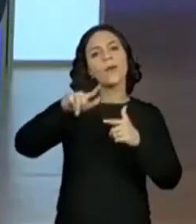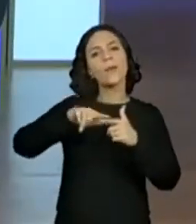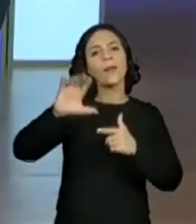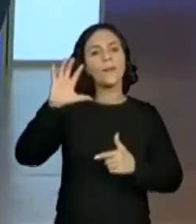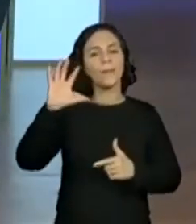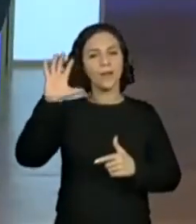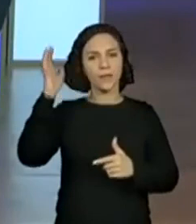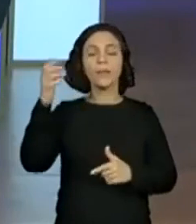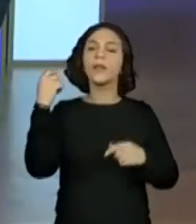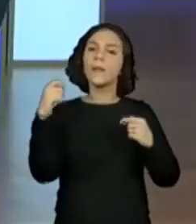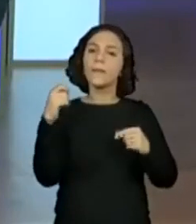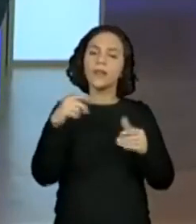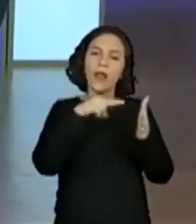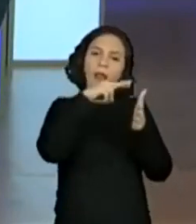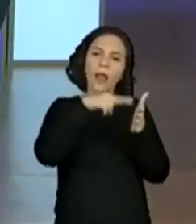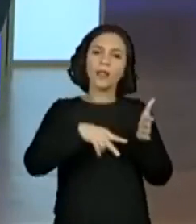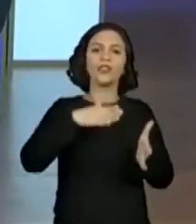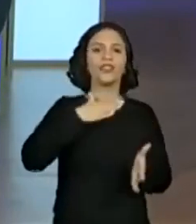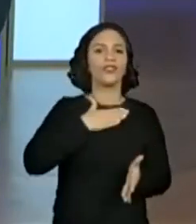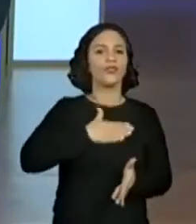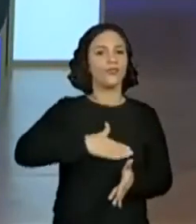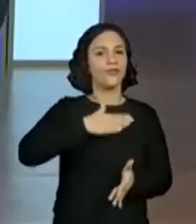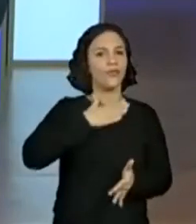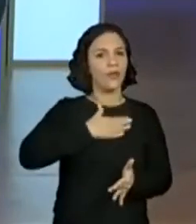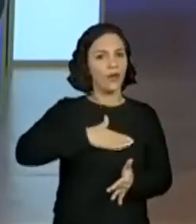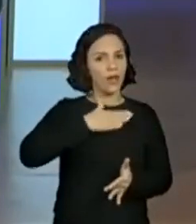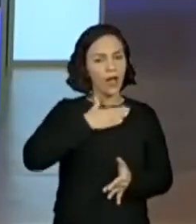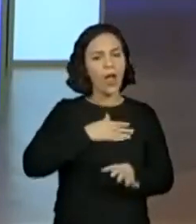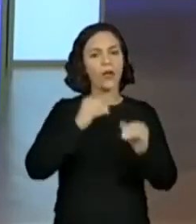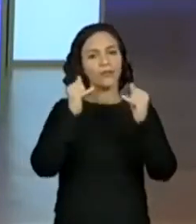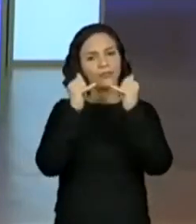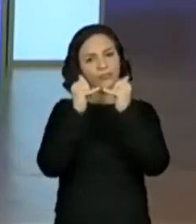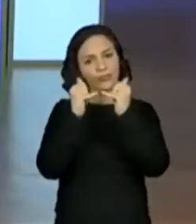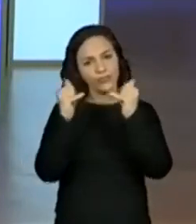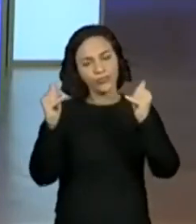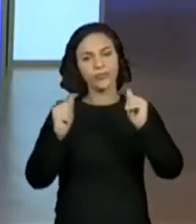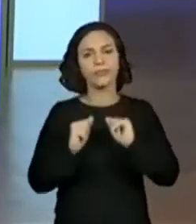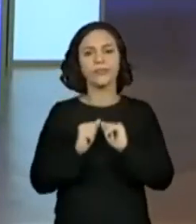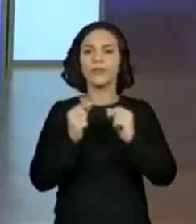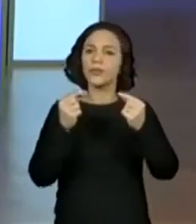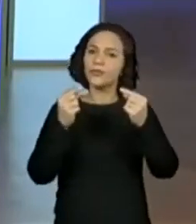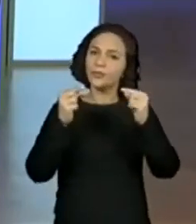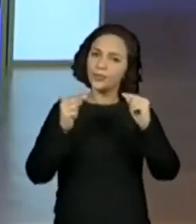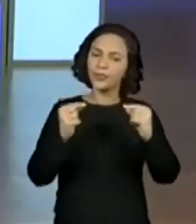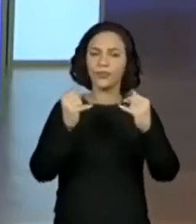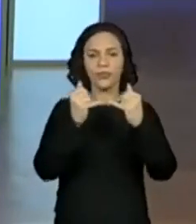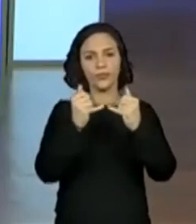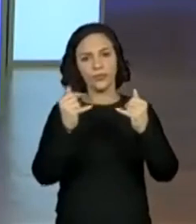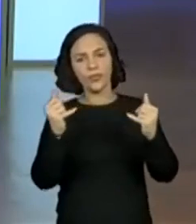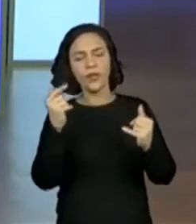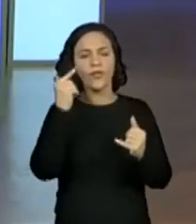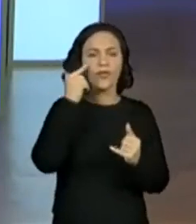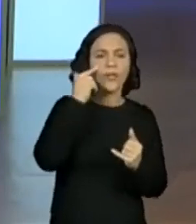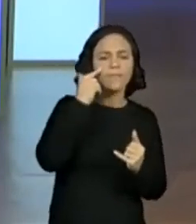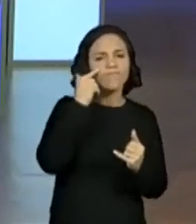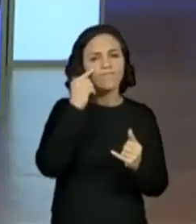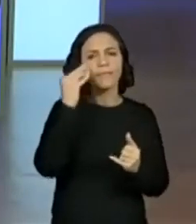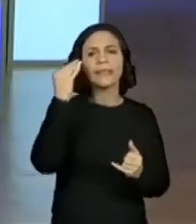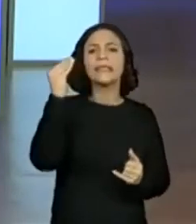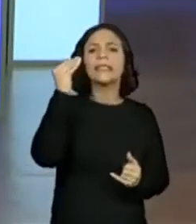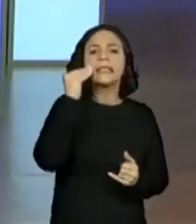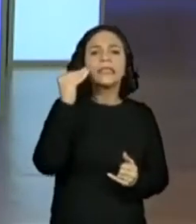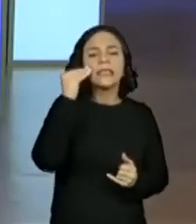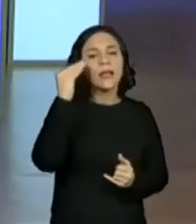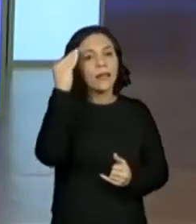tem que ser lida por partes, né, professor? Igual você fez, porque primeiro a gente vê a situação, que está acontecendo,